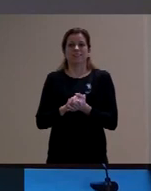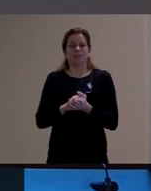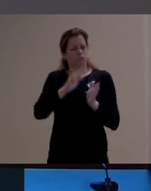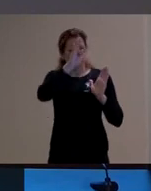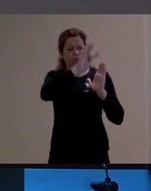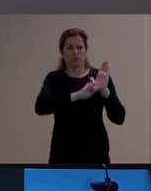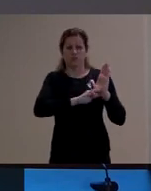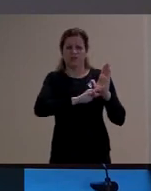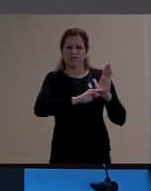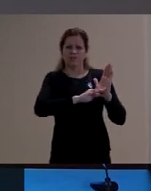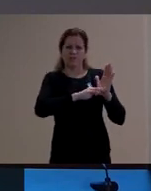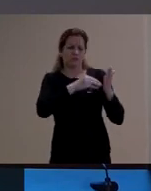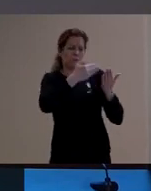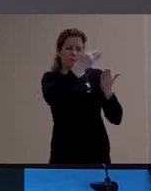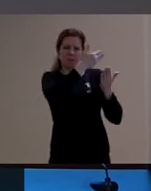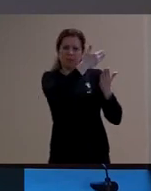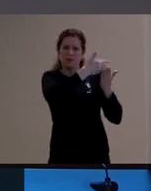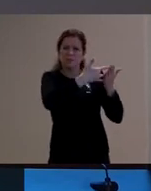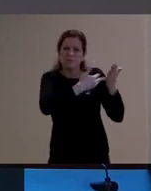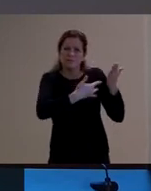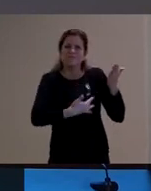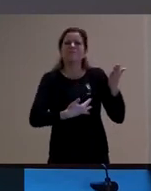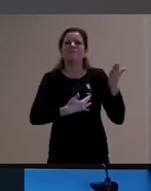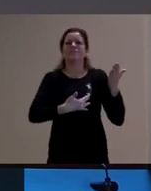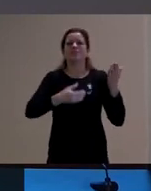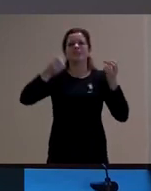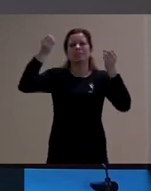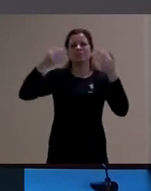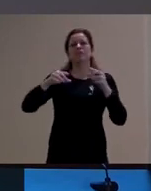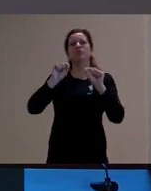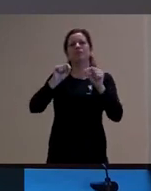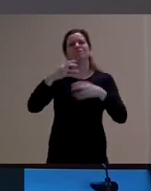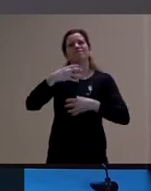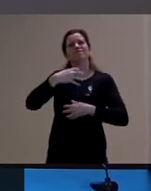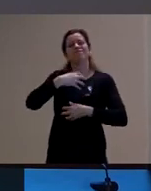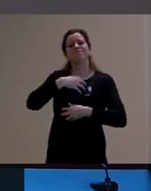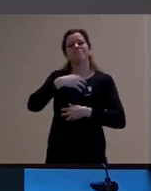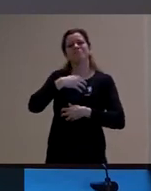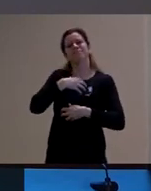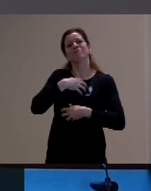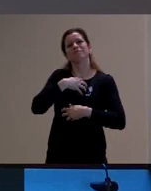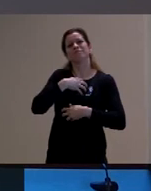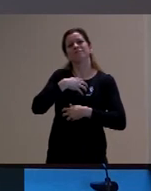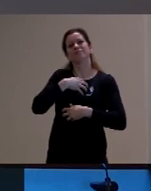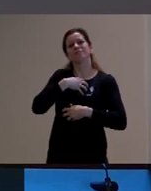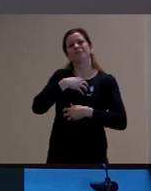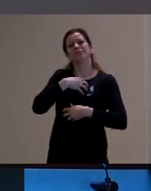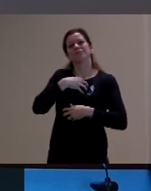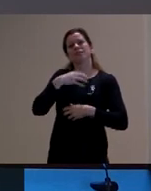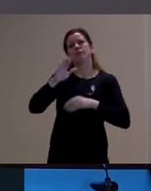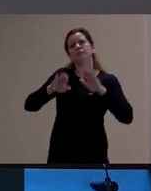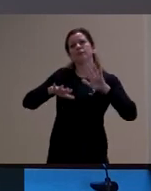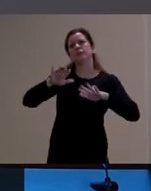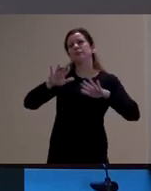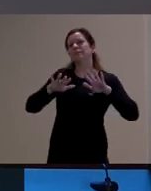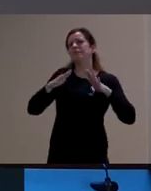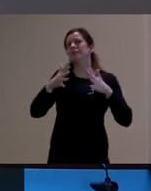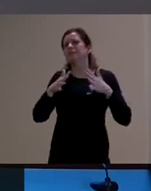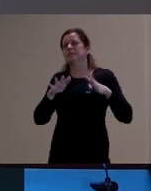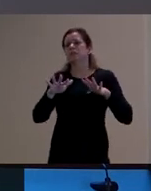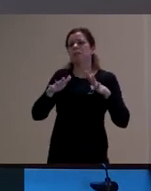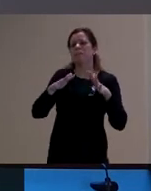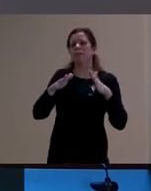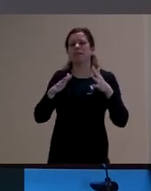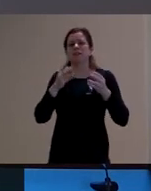antes dele já se desenvolveu um pouco esse sentimento mais ou menos bem delimitado em